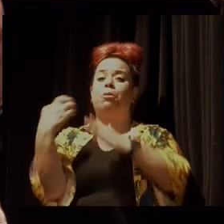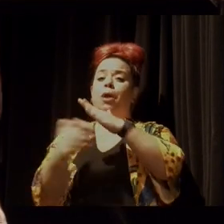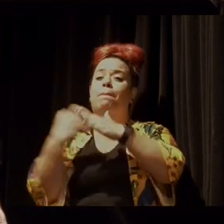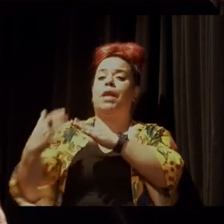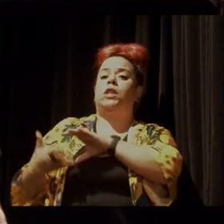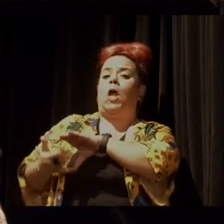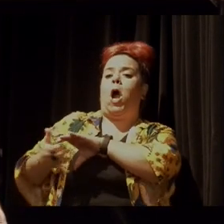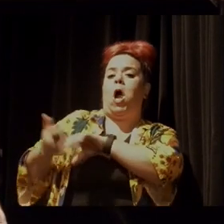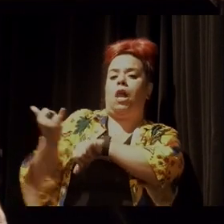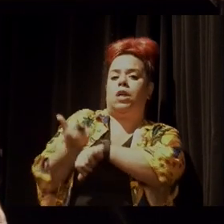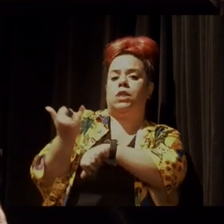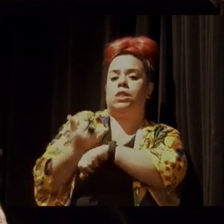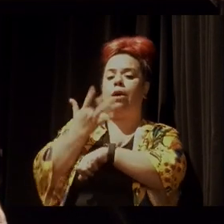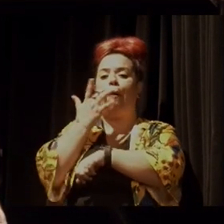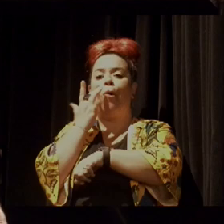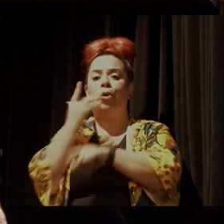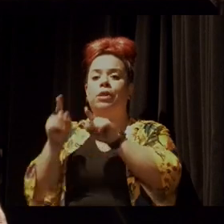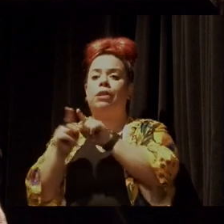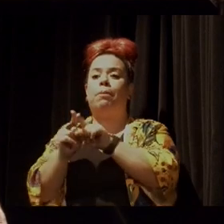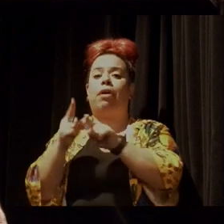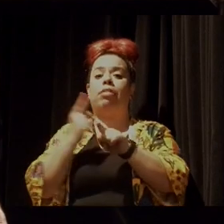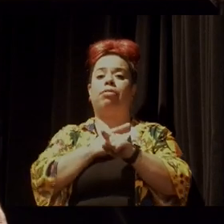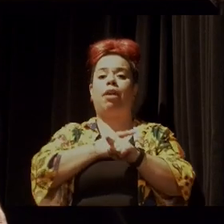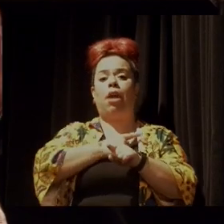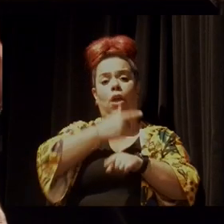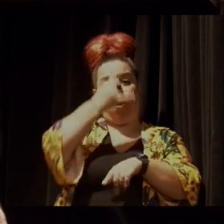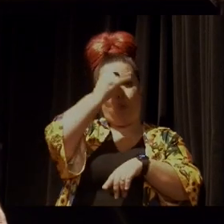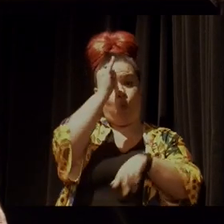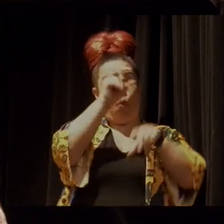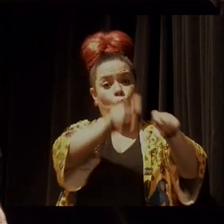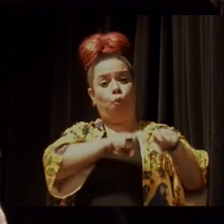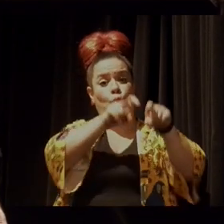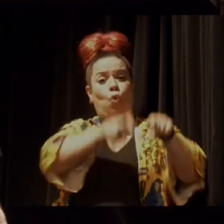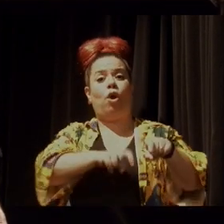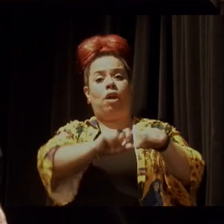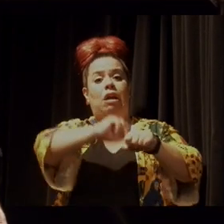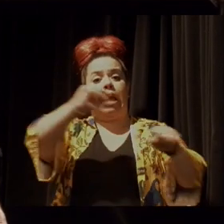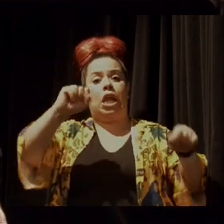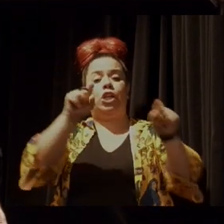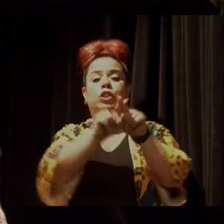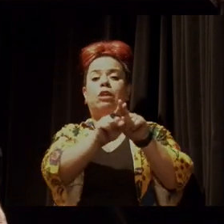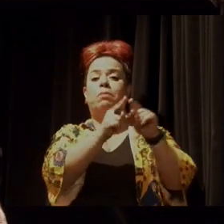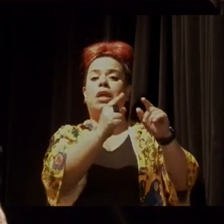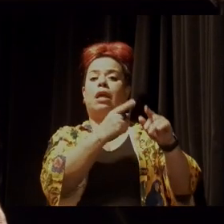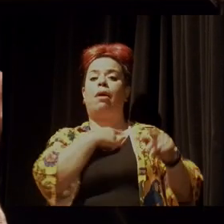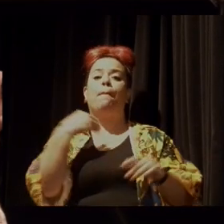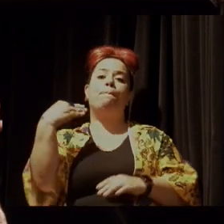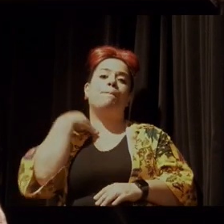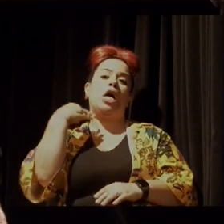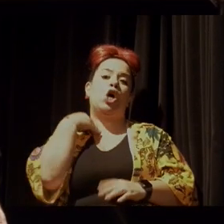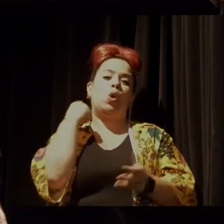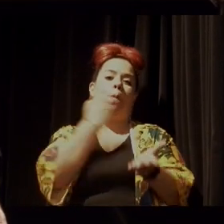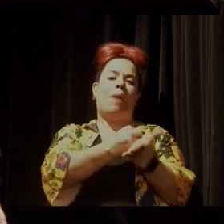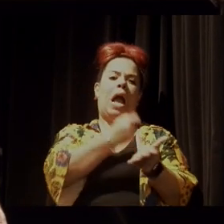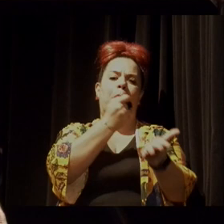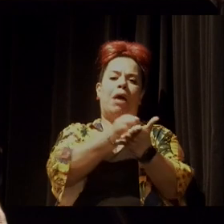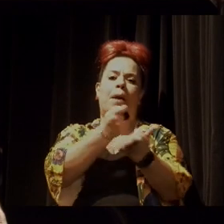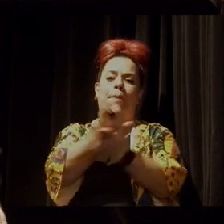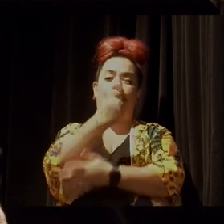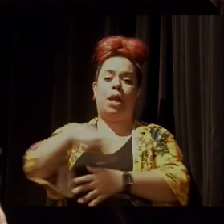do agronegócio, das grandes instituições financeiras que bancam as empresas que